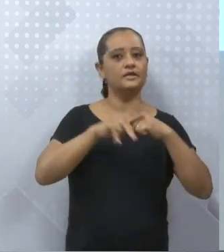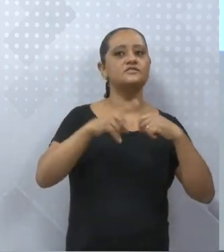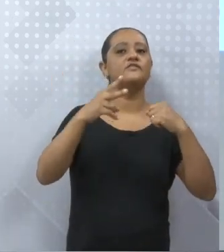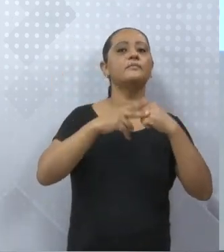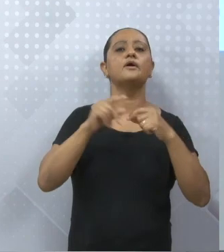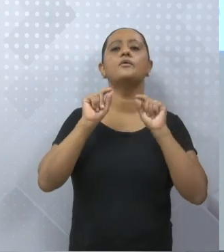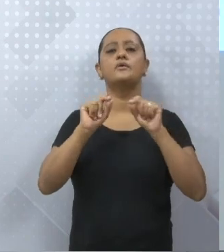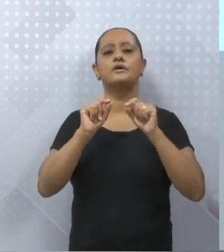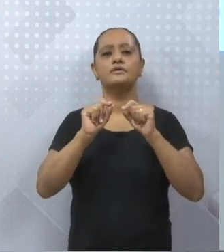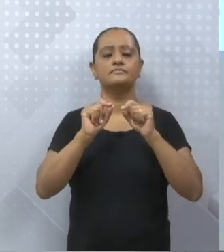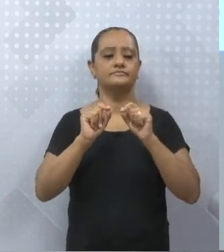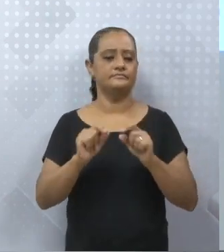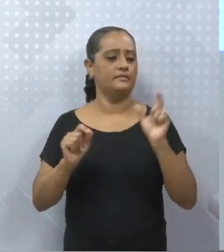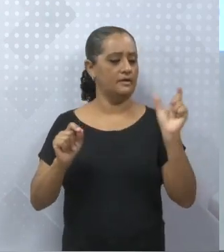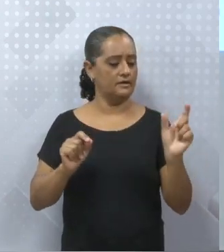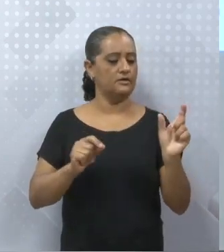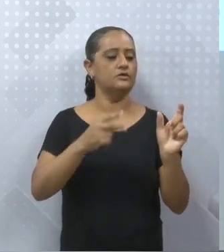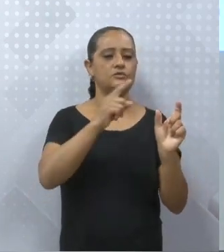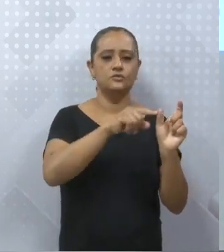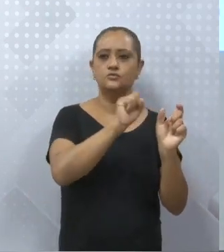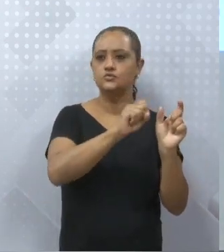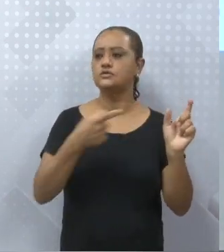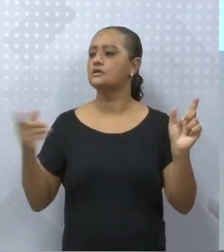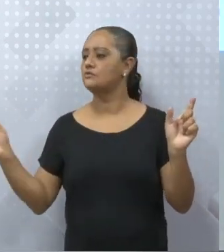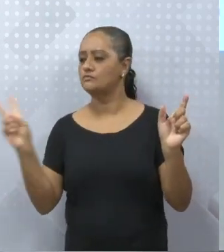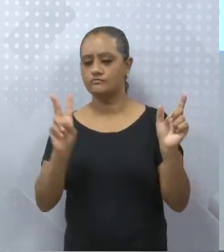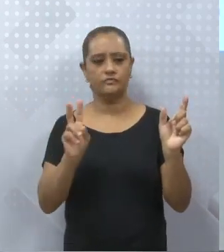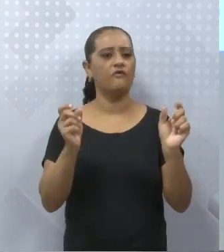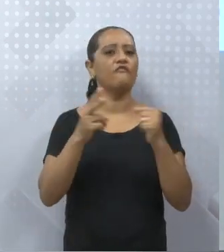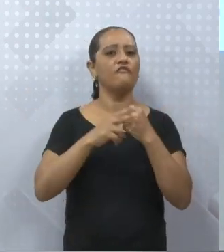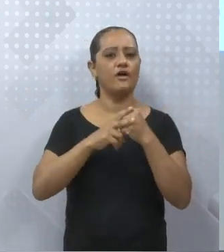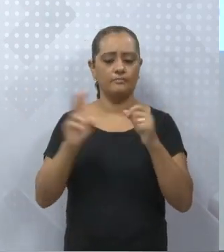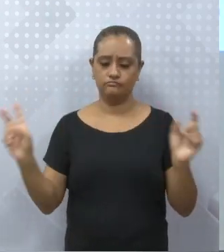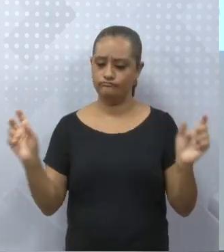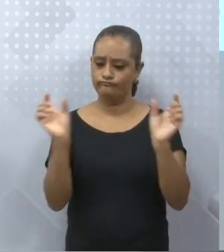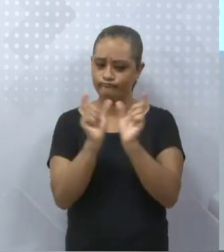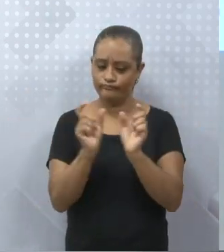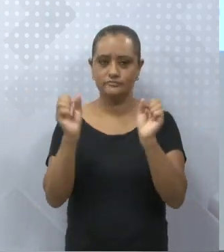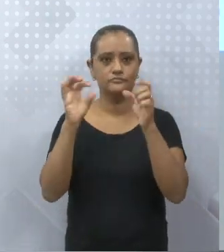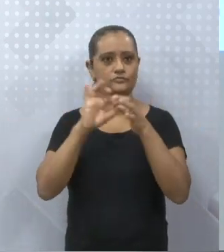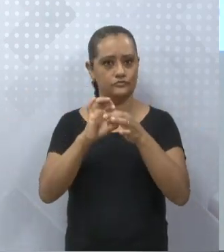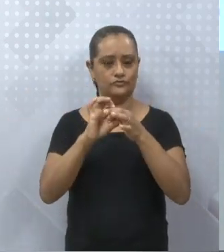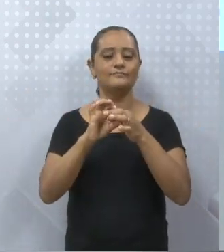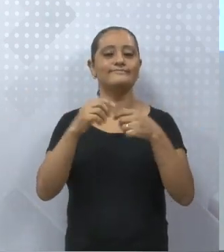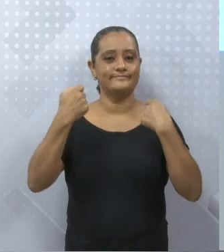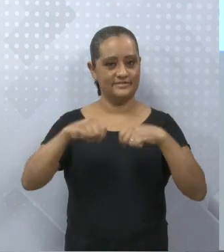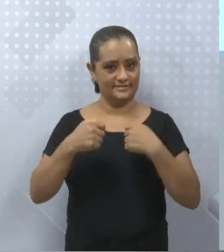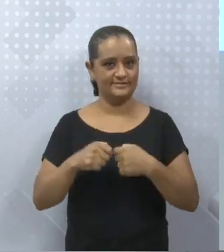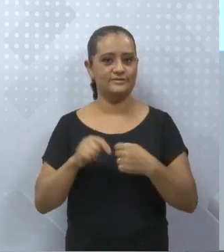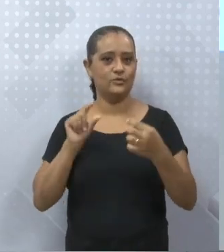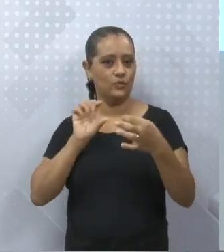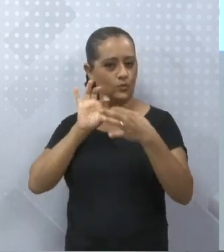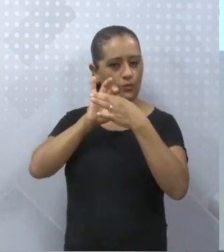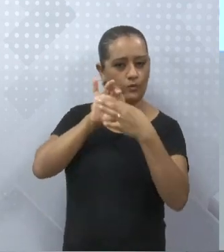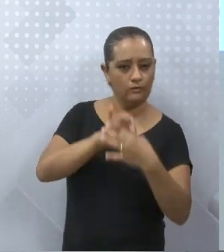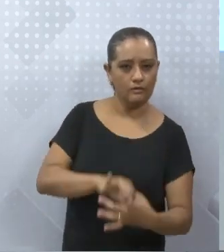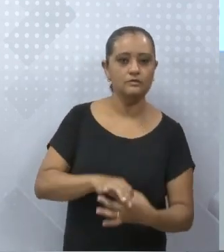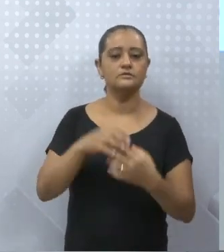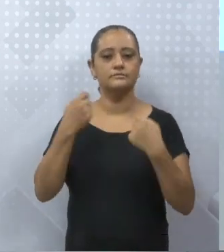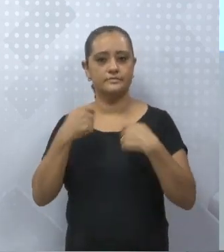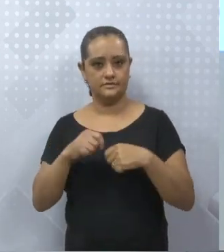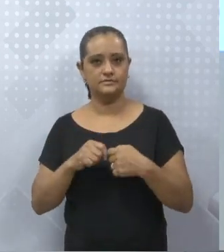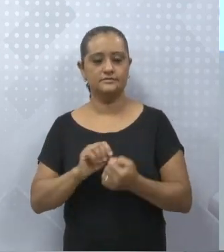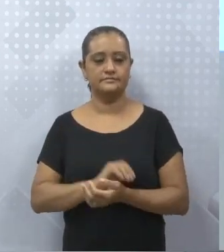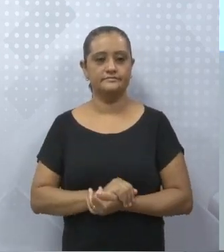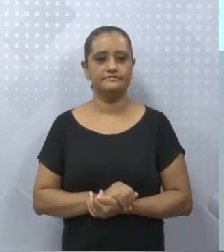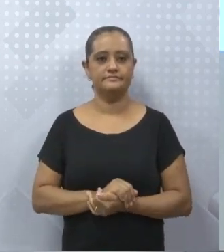A ligação entre sujeito e verbo, e verbo e seu complemento. E aí, no caso, a predicação dos verbos, eles estão